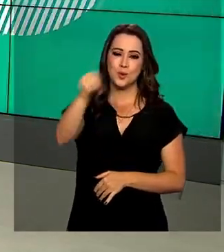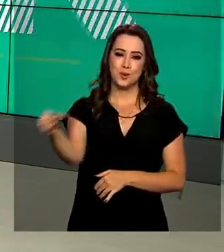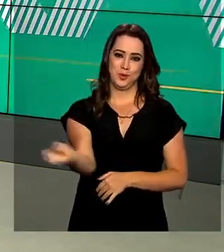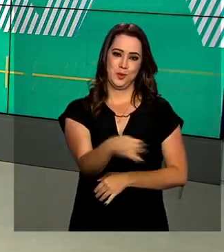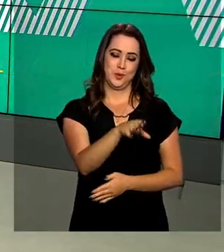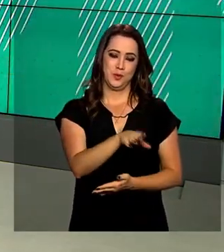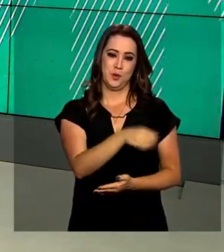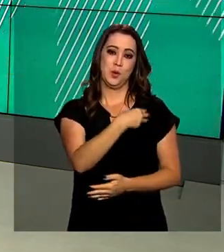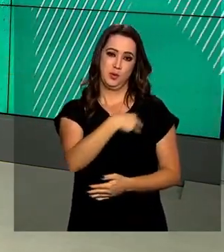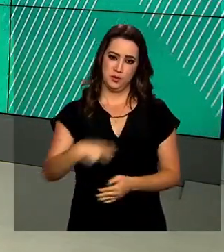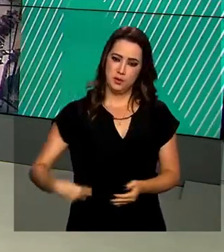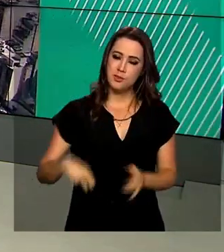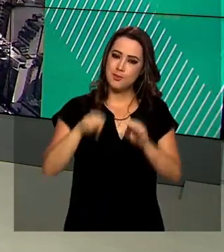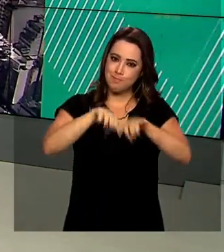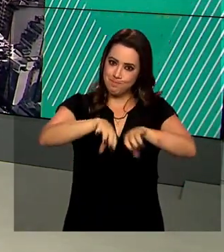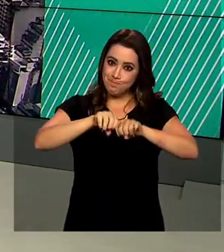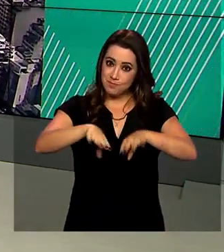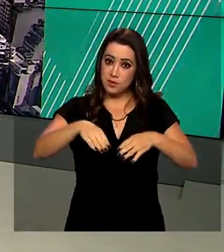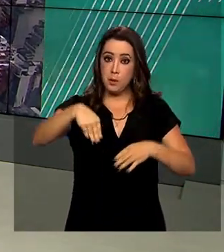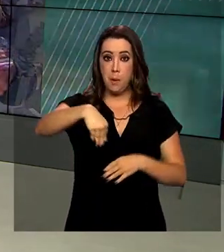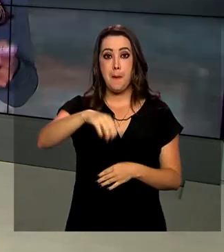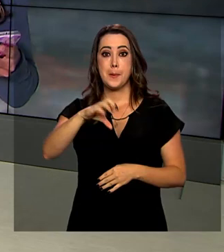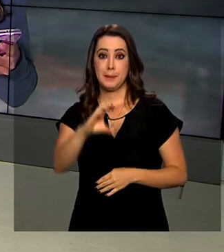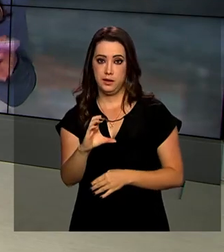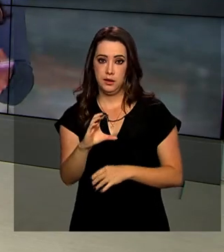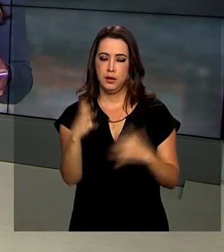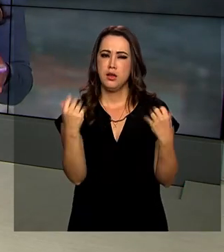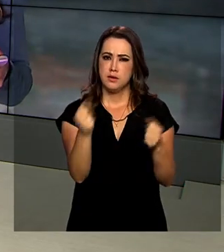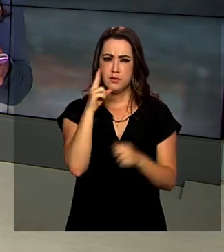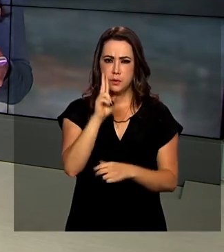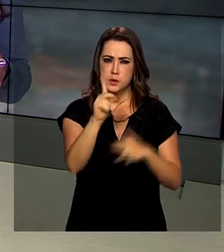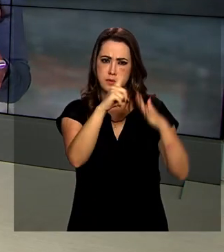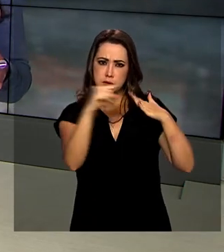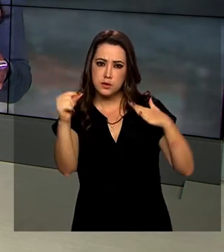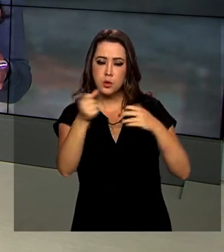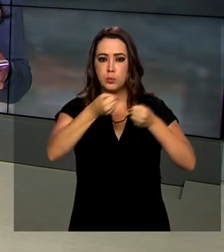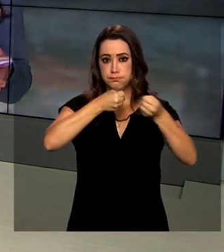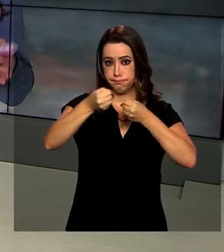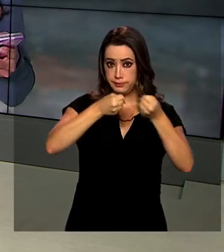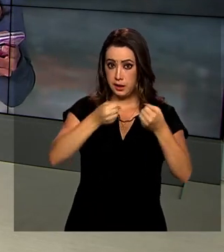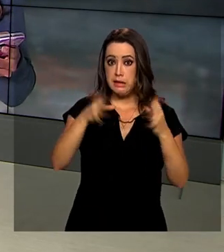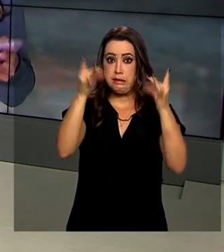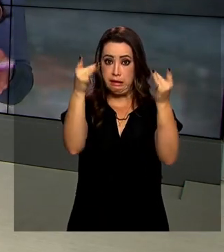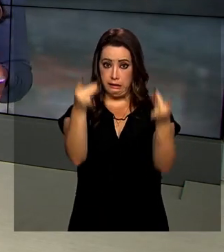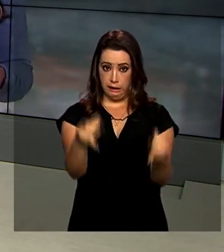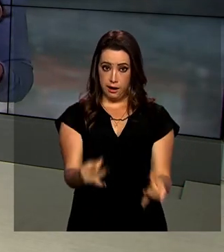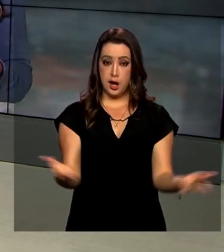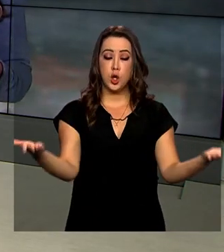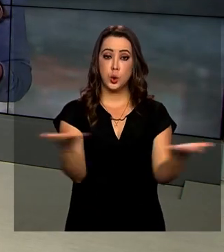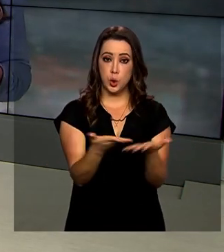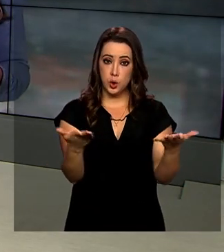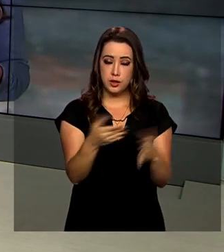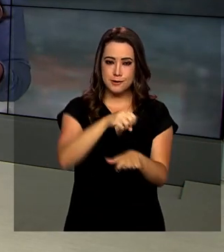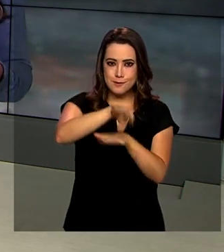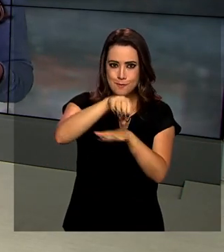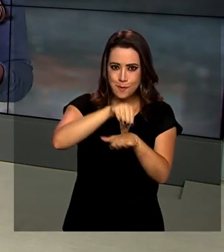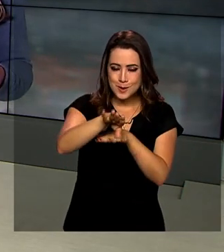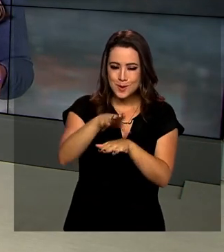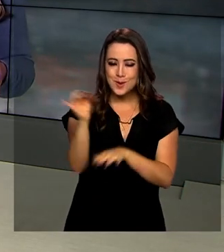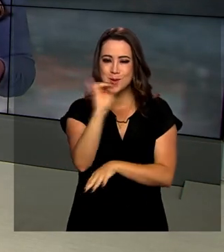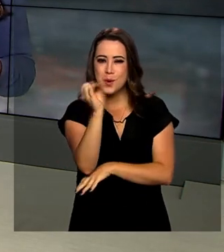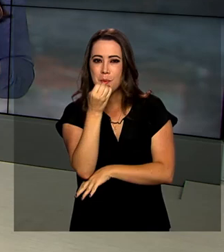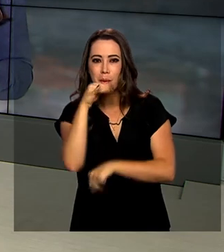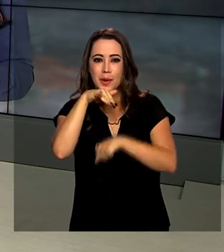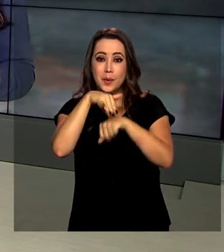ministro da Educação. Vamos então ao Palácio do Planalto conversar com a repórter Selma Dias, que tem as informações. Boa noite, Selma.